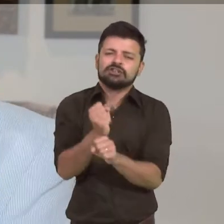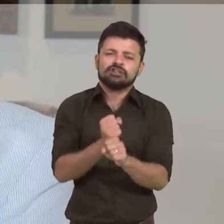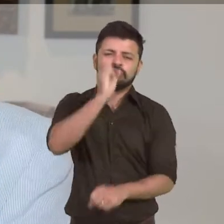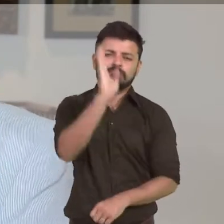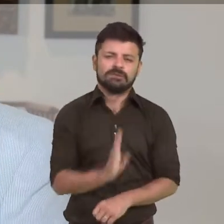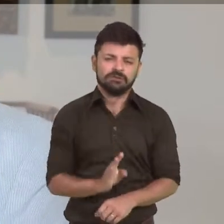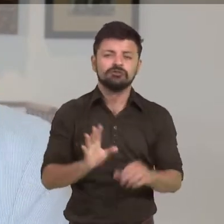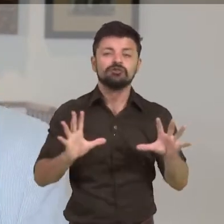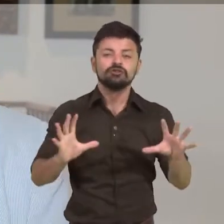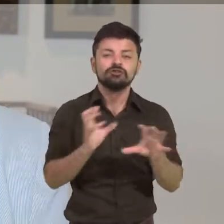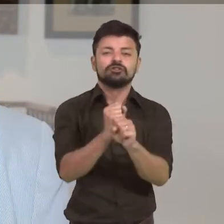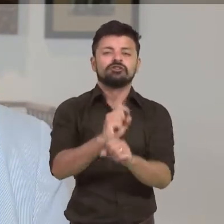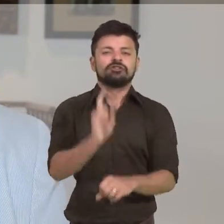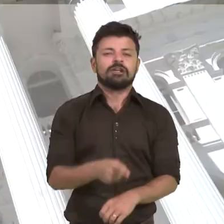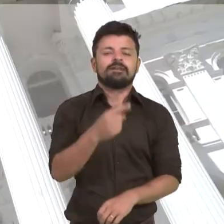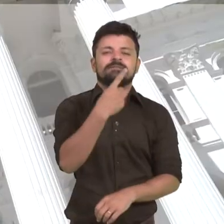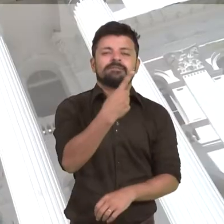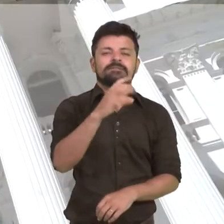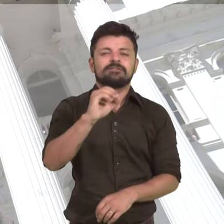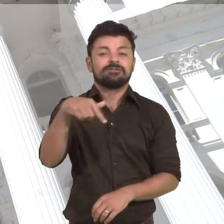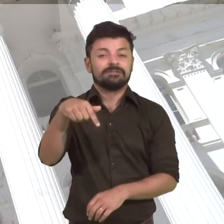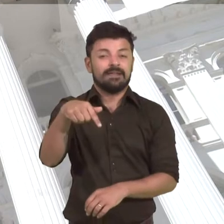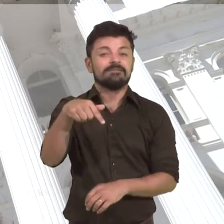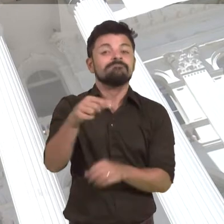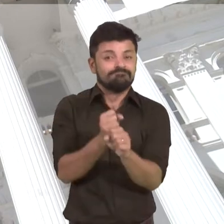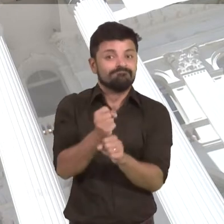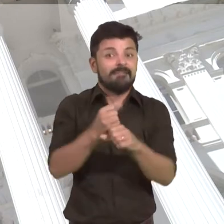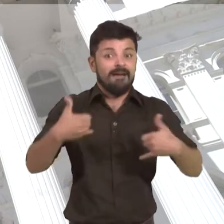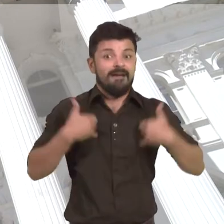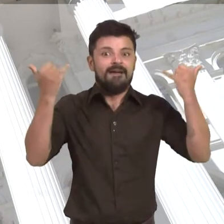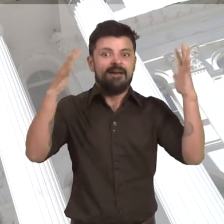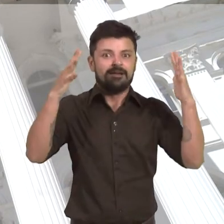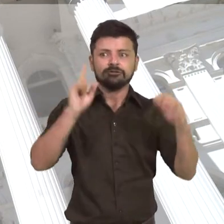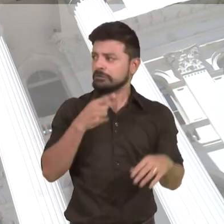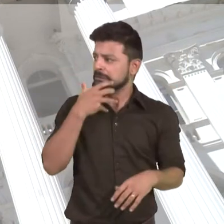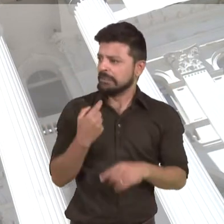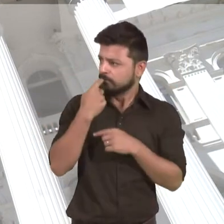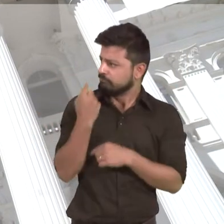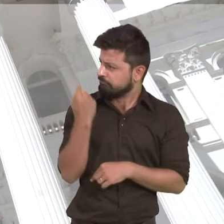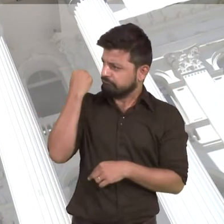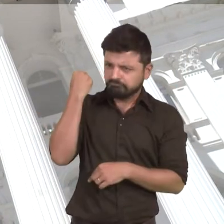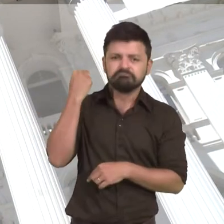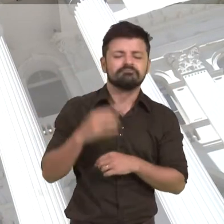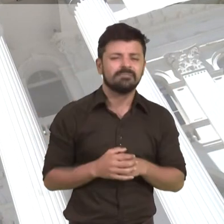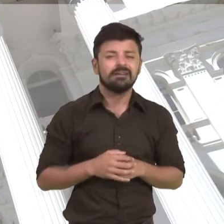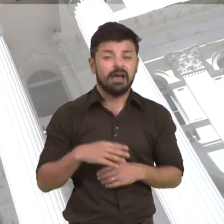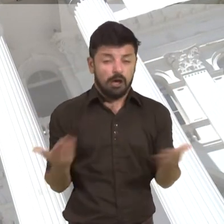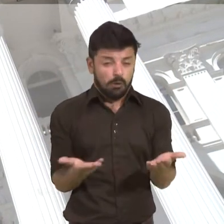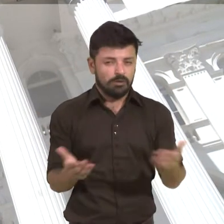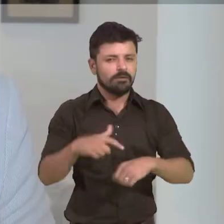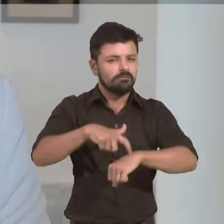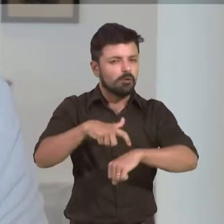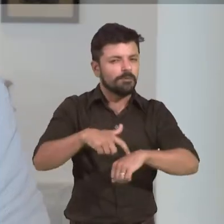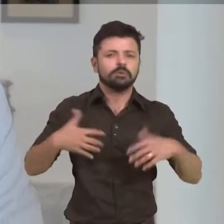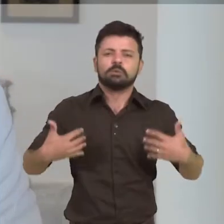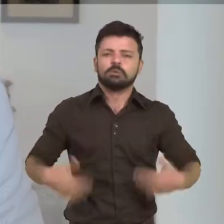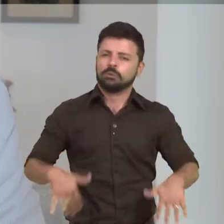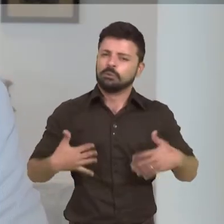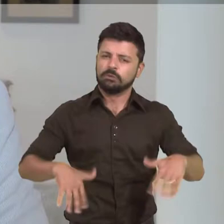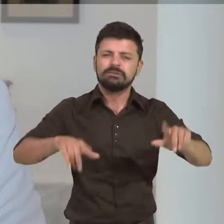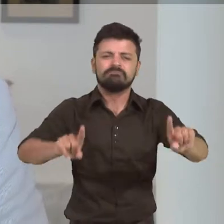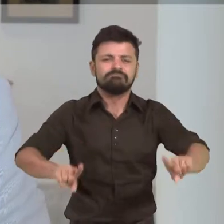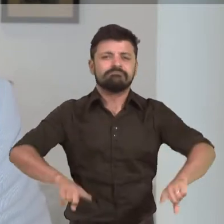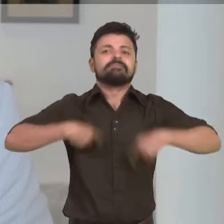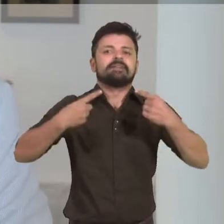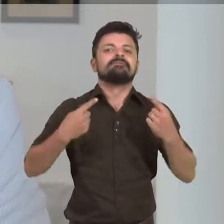Brasil, completamos 107 anos no último mês de dezembro. Saibam que temos passado esses momentos de